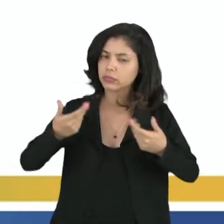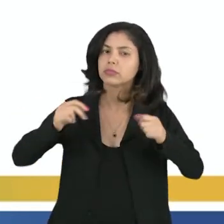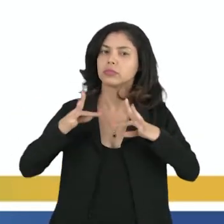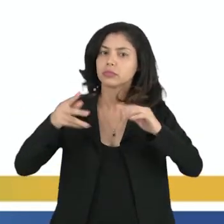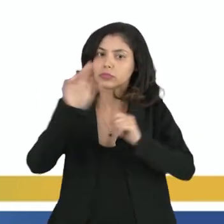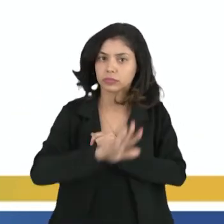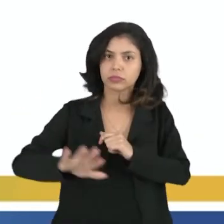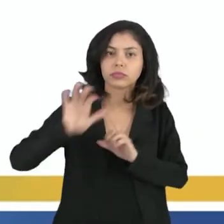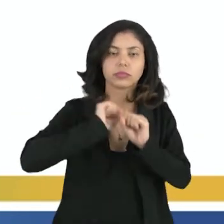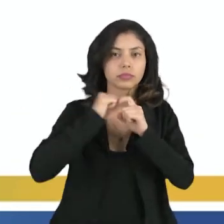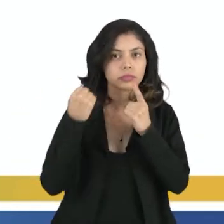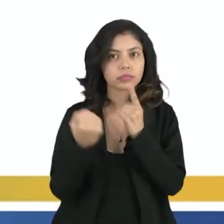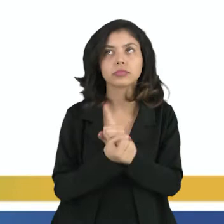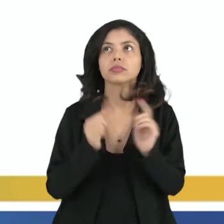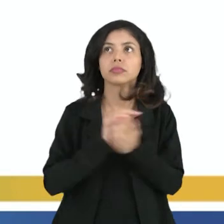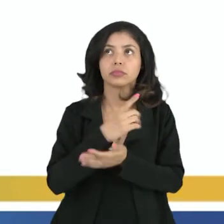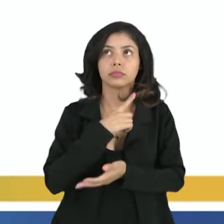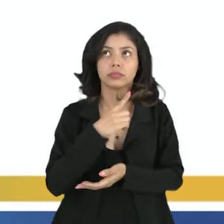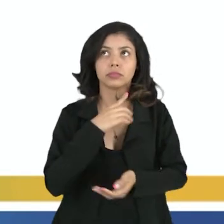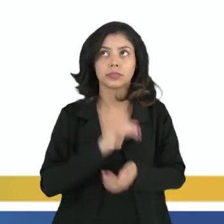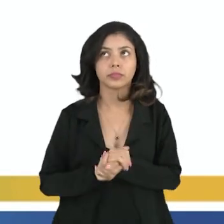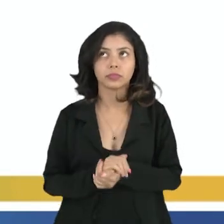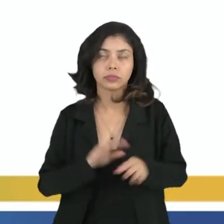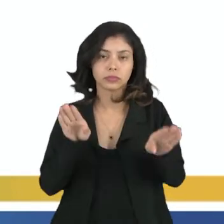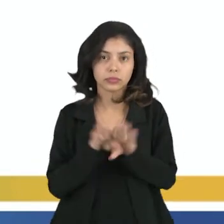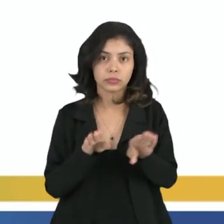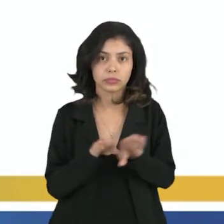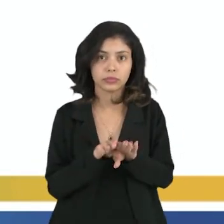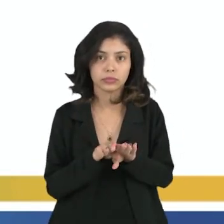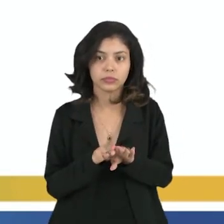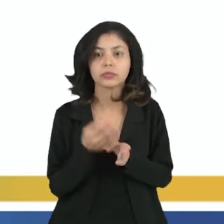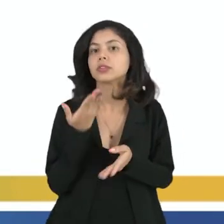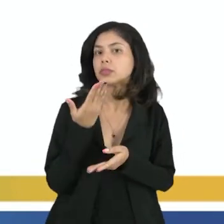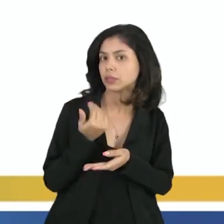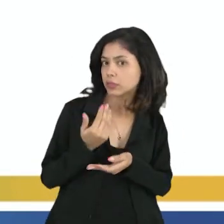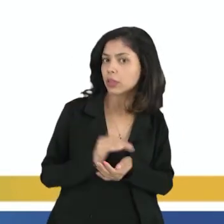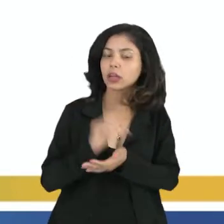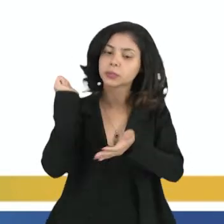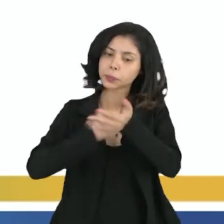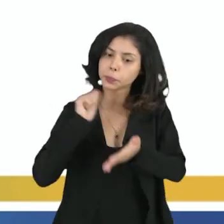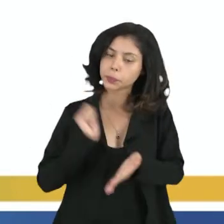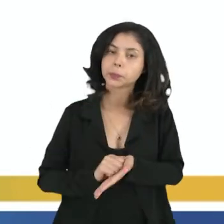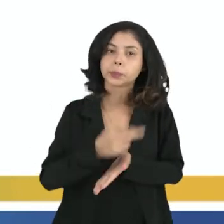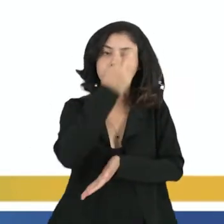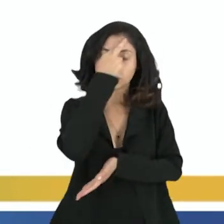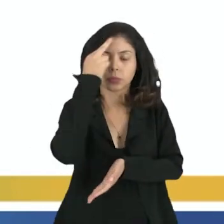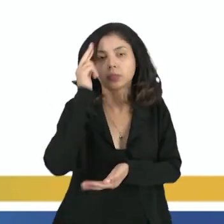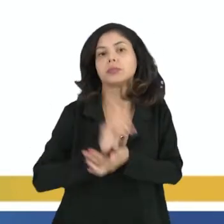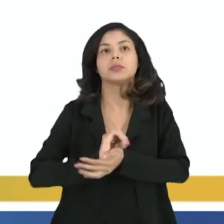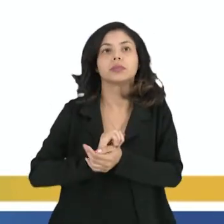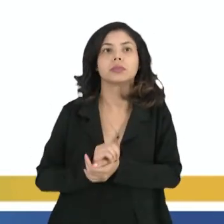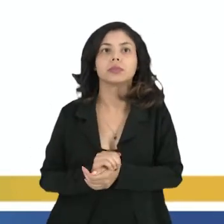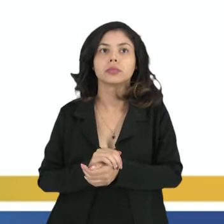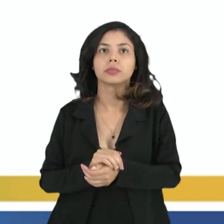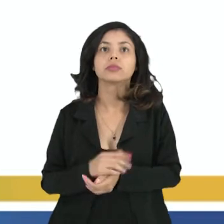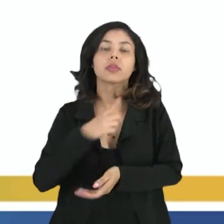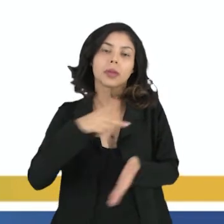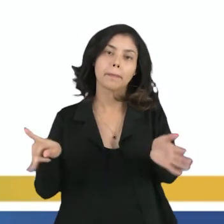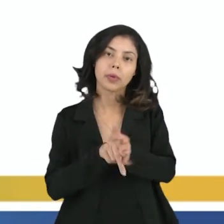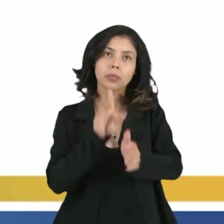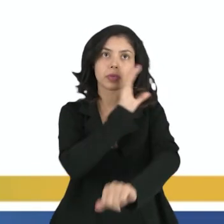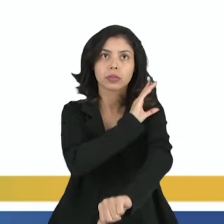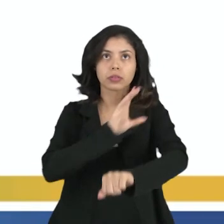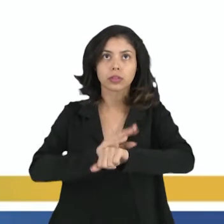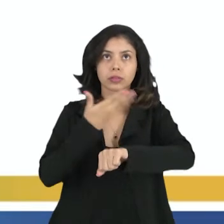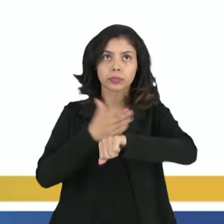aí. Todas as sociedades têm essas culturas. E o historiador vai alimentar a sua escrita histórica em cima dessas práticas culturais,